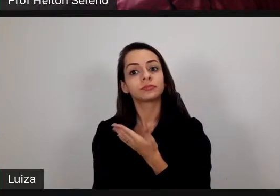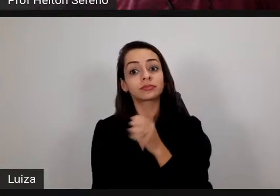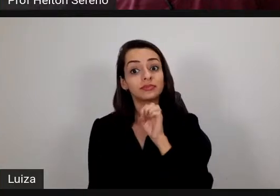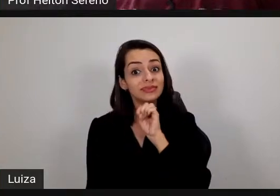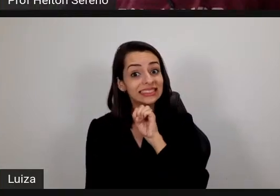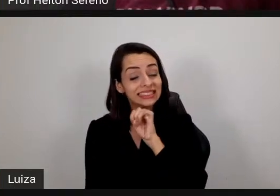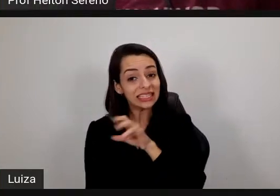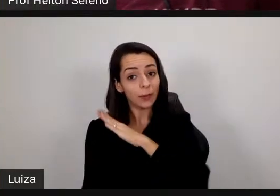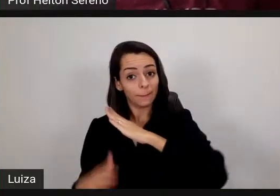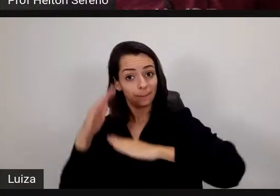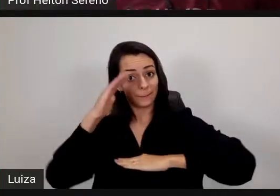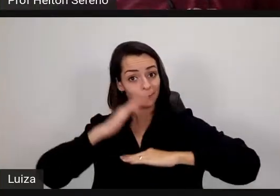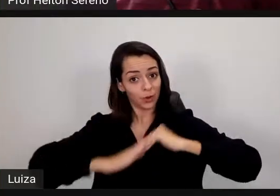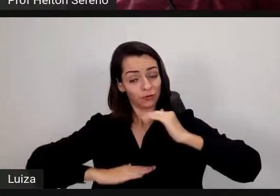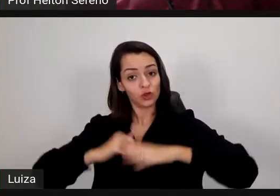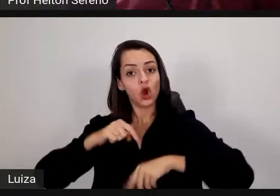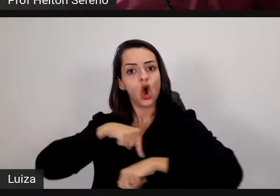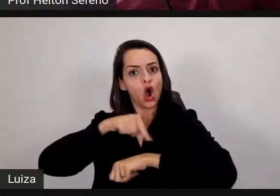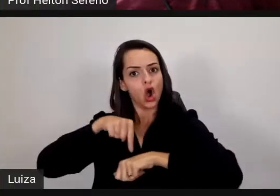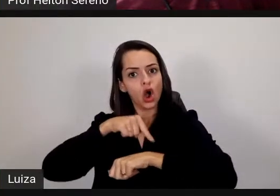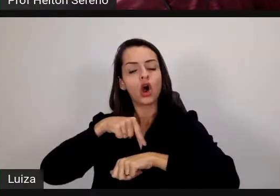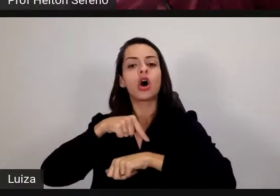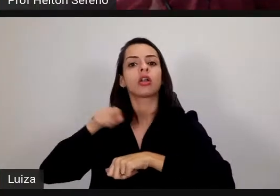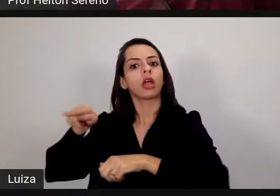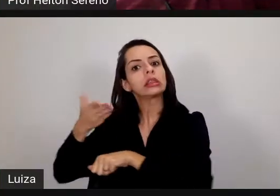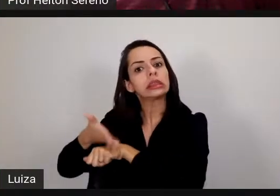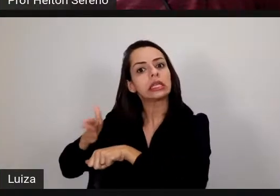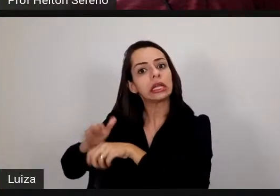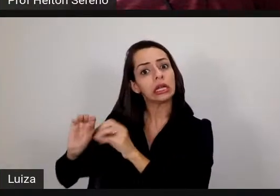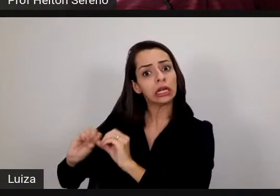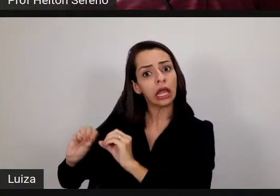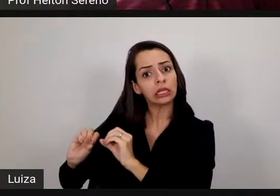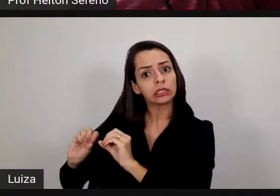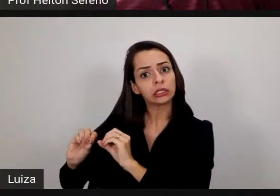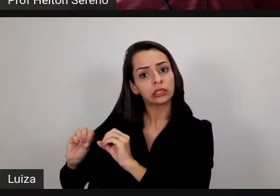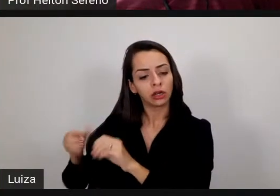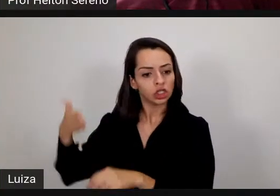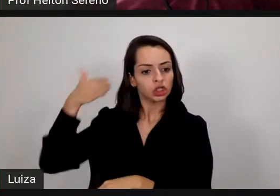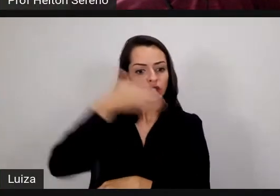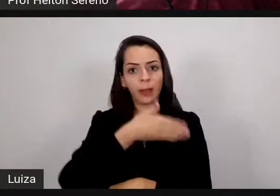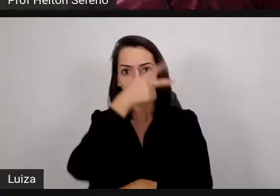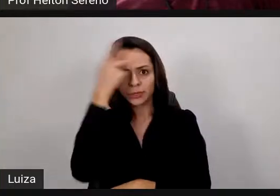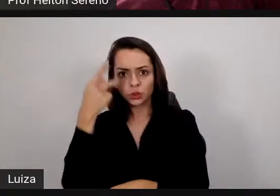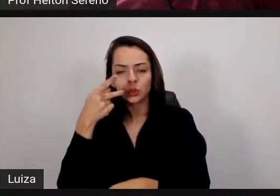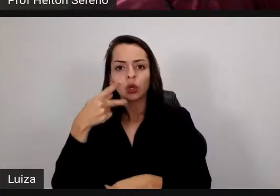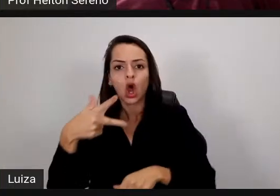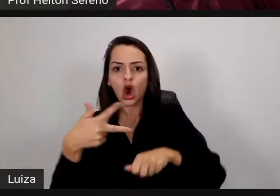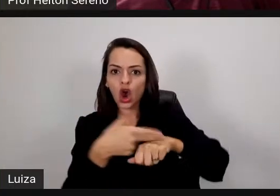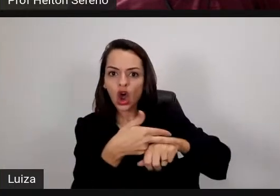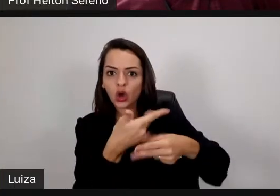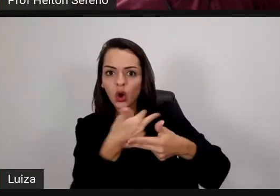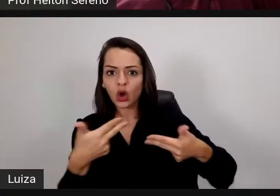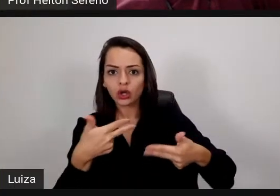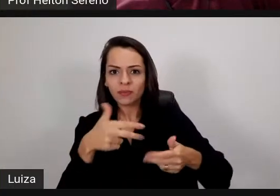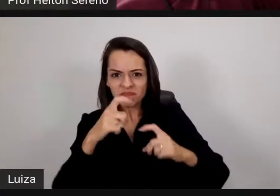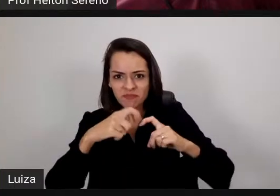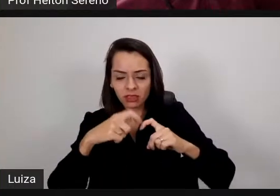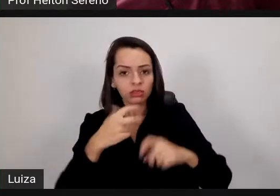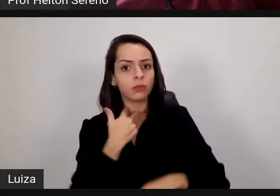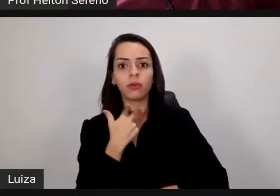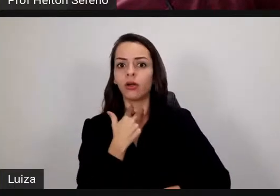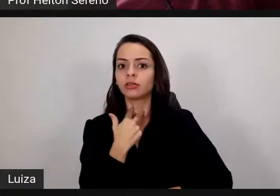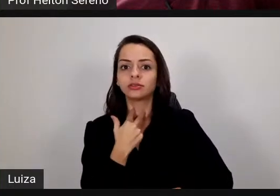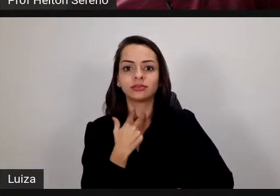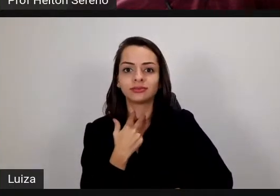nos simuladores, eles não podem fazer cirurgia, ponto. Então, é interessante como que a gente precisa realmente estar se capacitando,